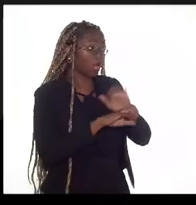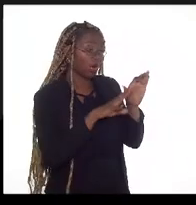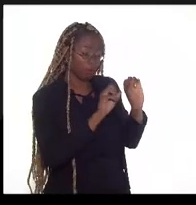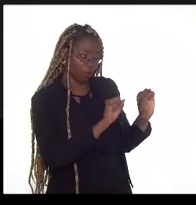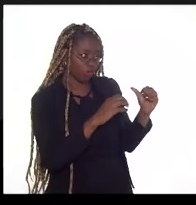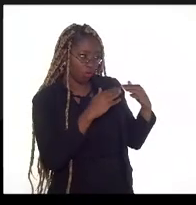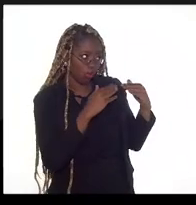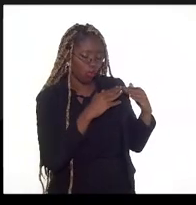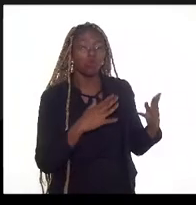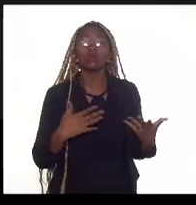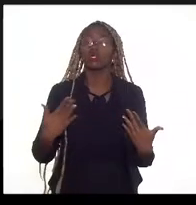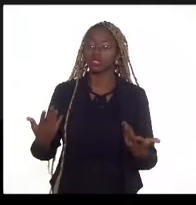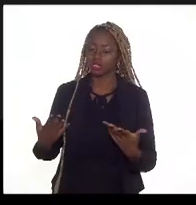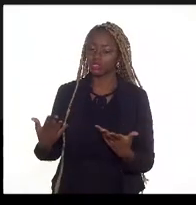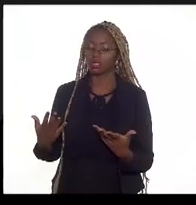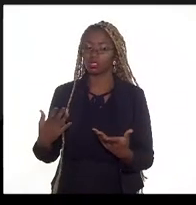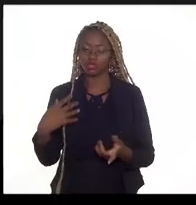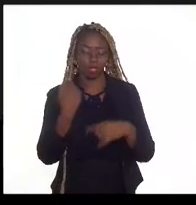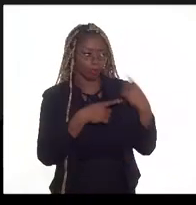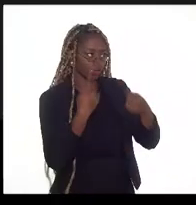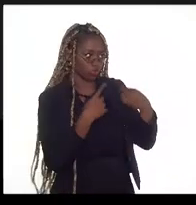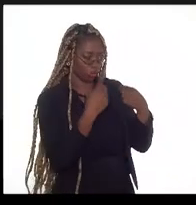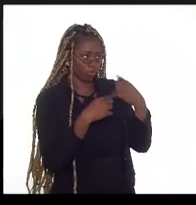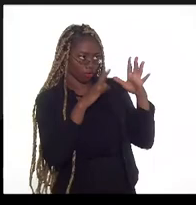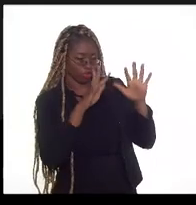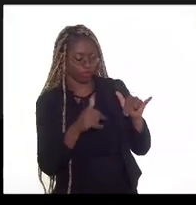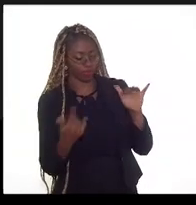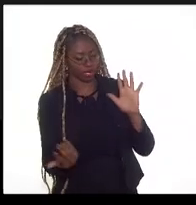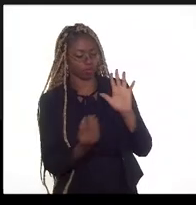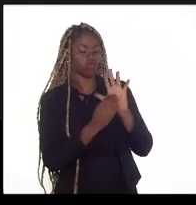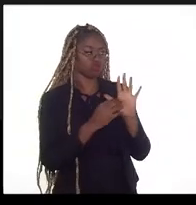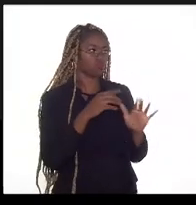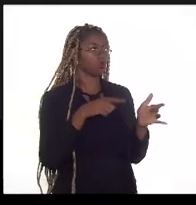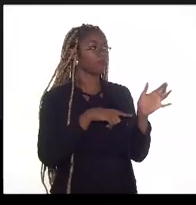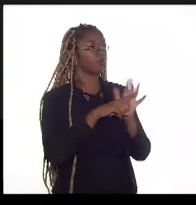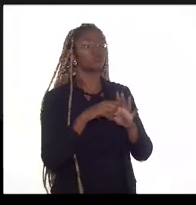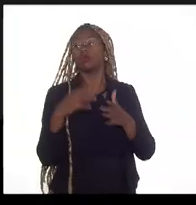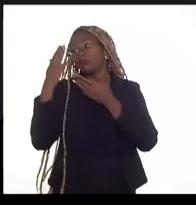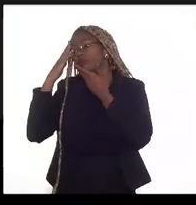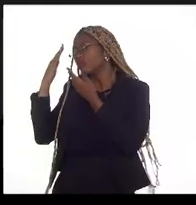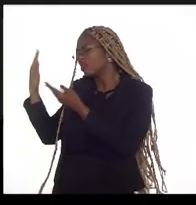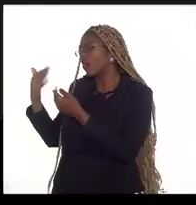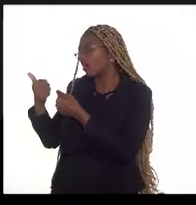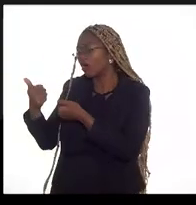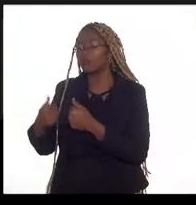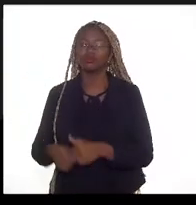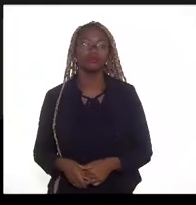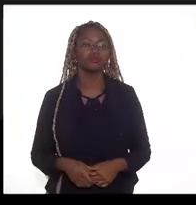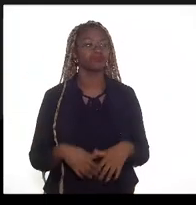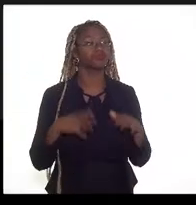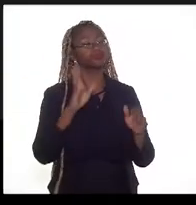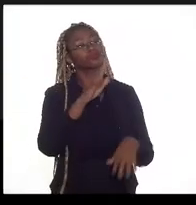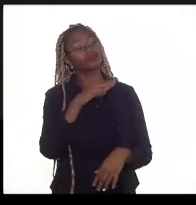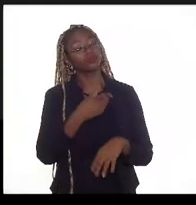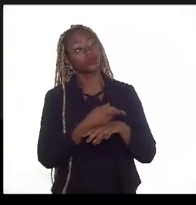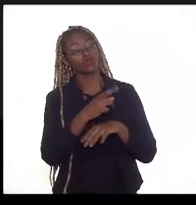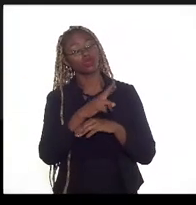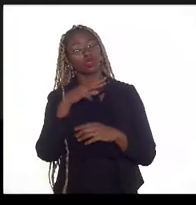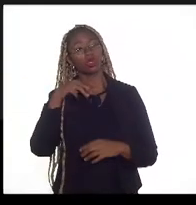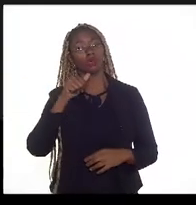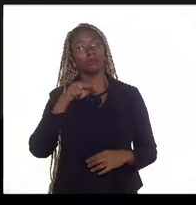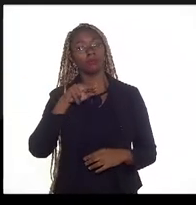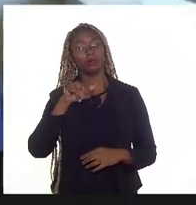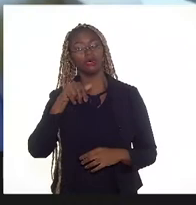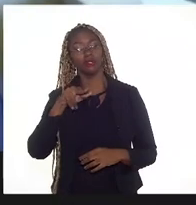técnicas e depois a gente vai abrir e passar para os outros. Obrigado. Mariana, se eu pegar aqui as